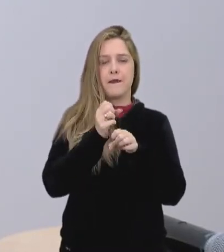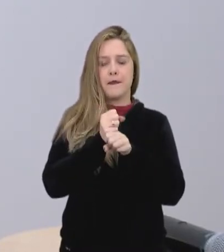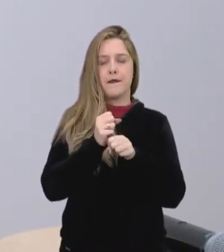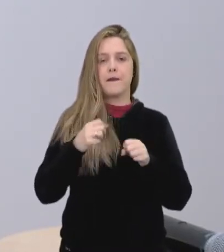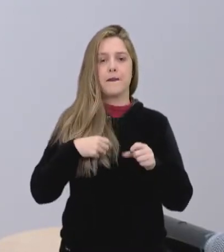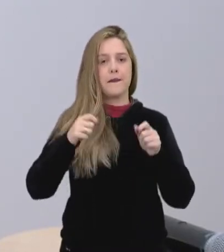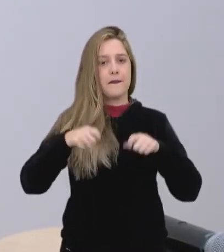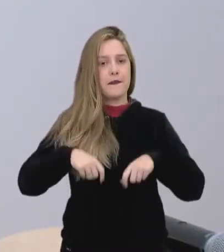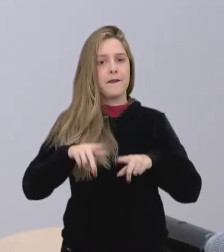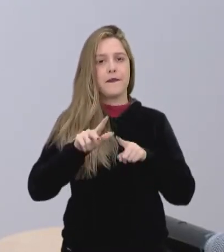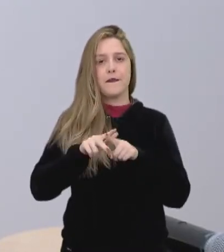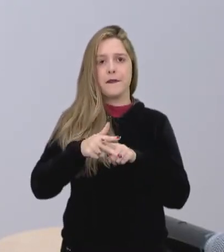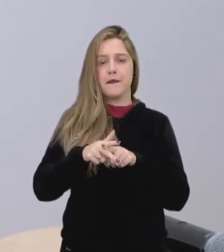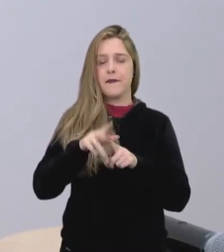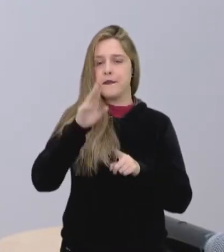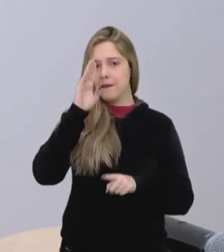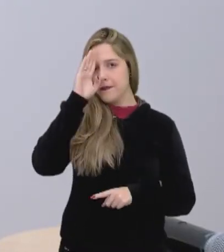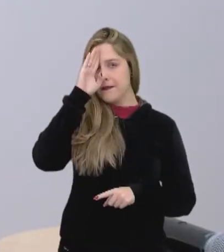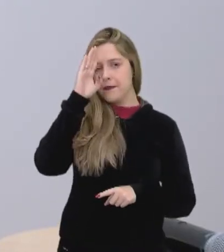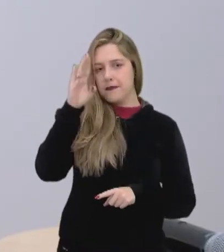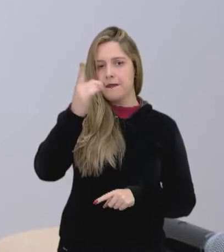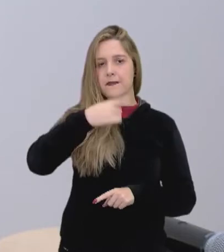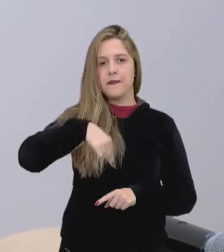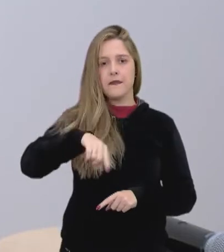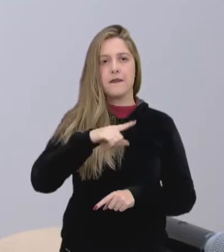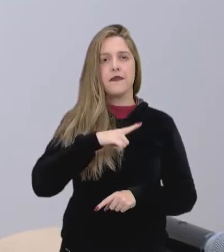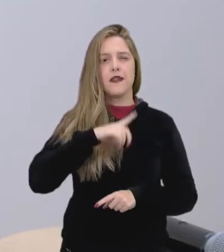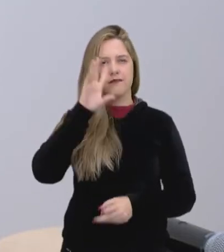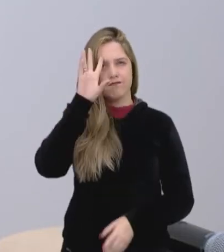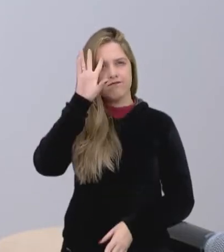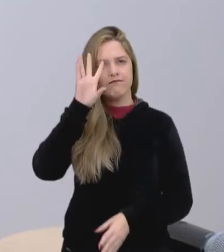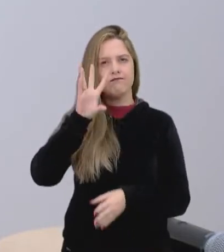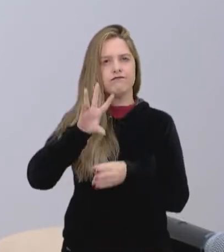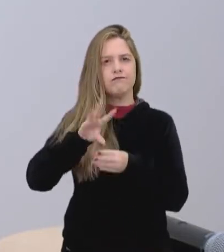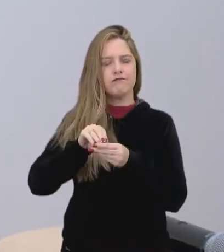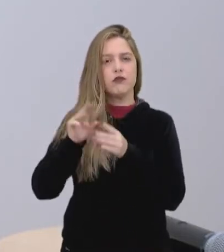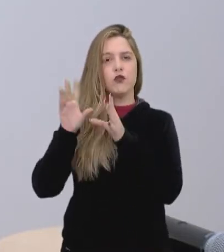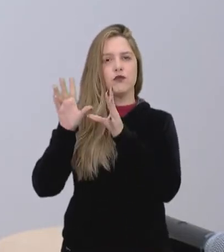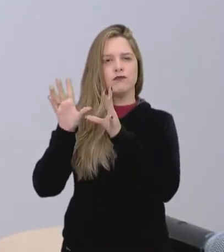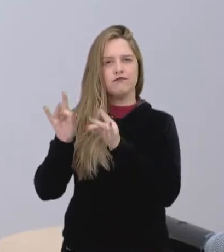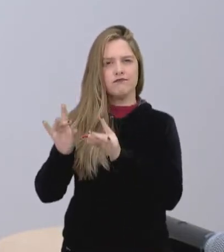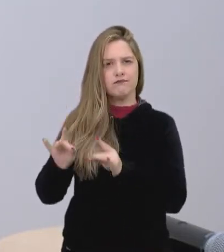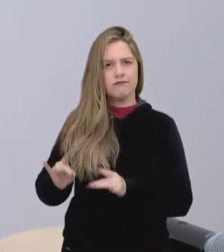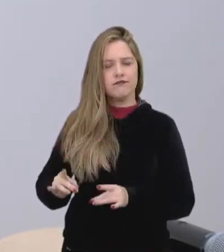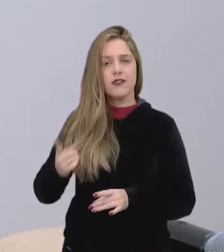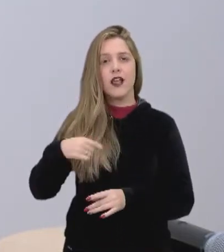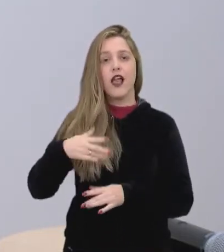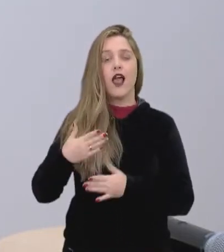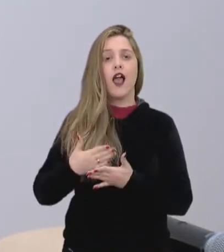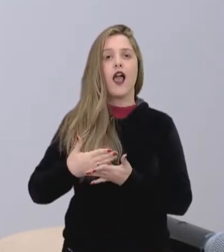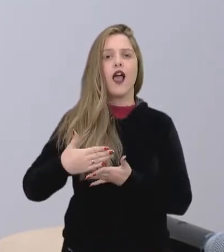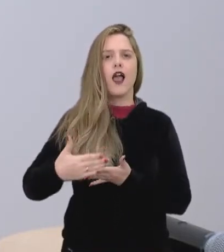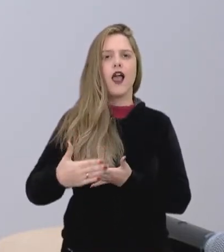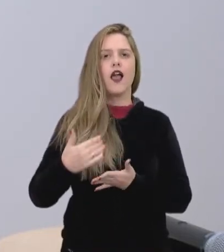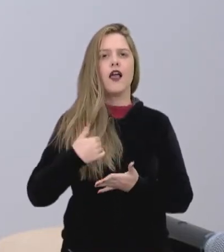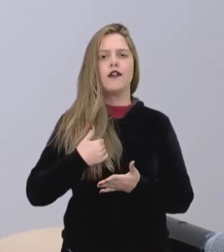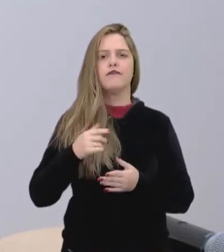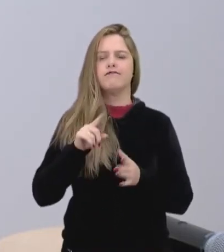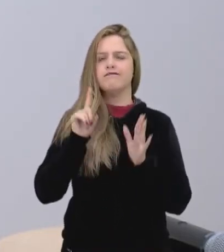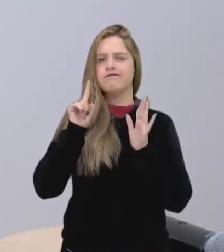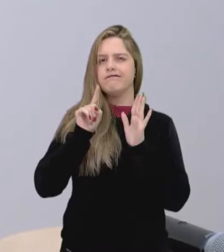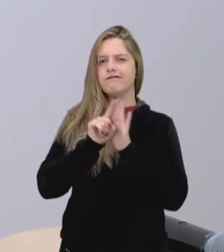ferramenta fundamental pra que a gente compreenda os dados a partir de uma questão